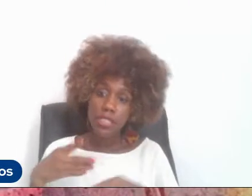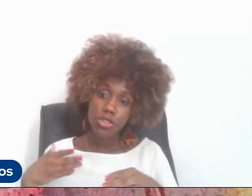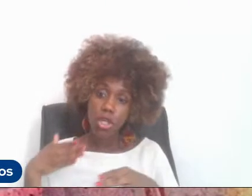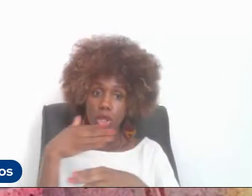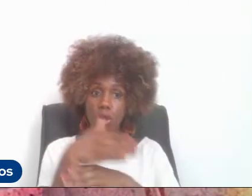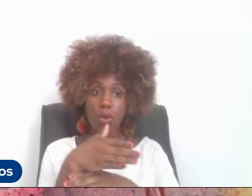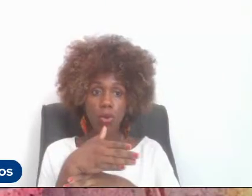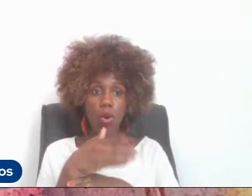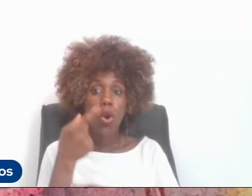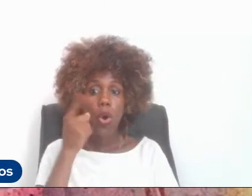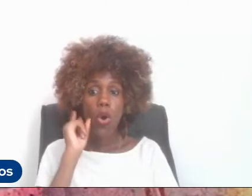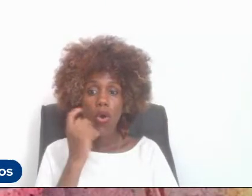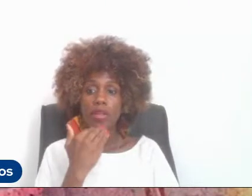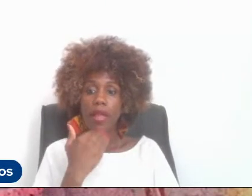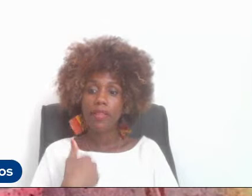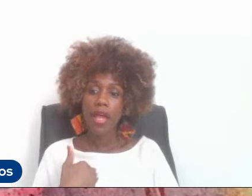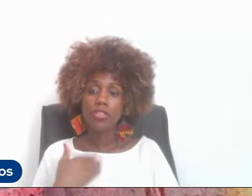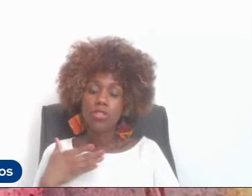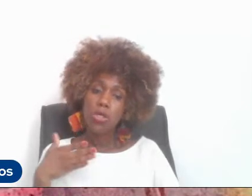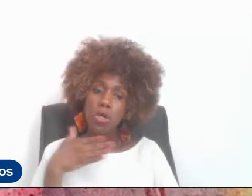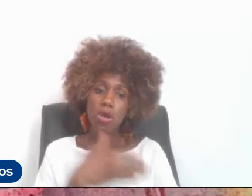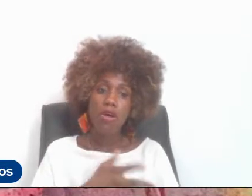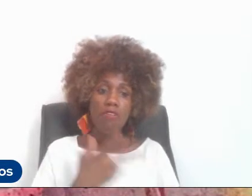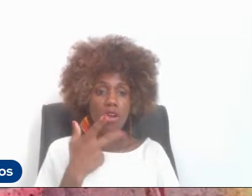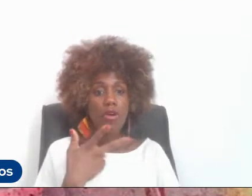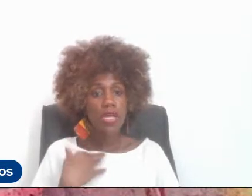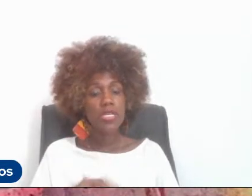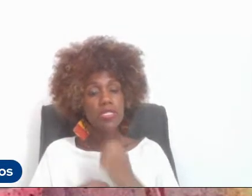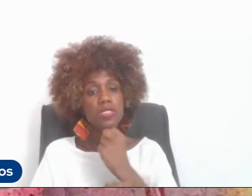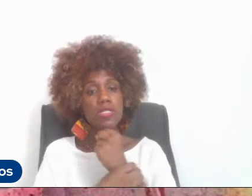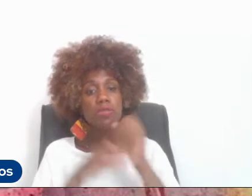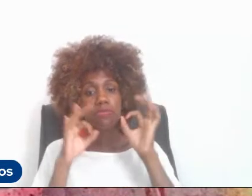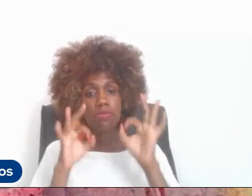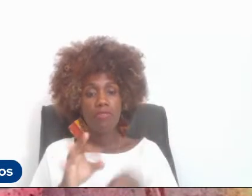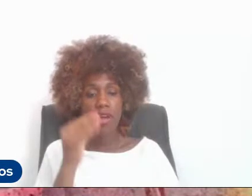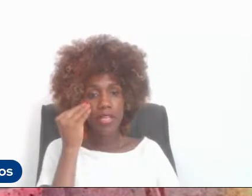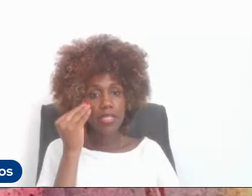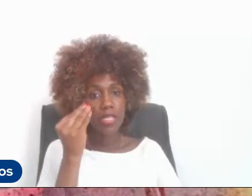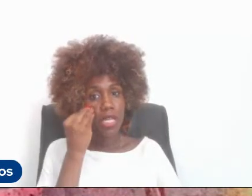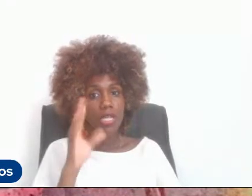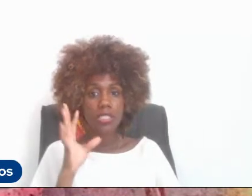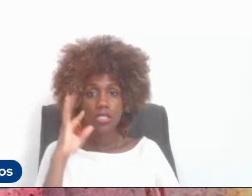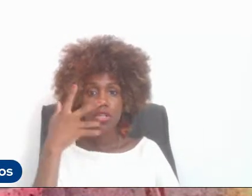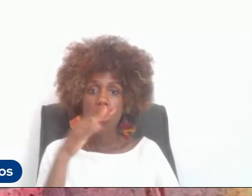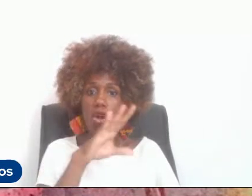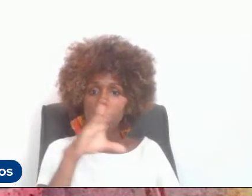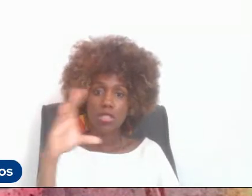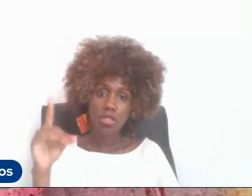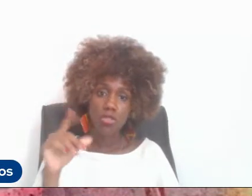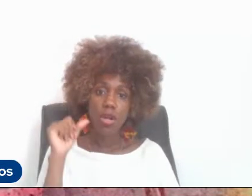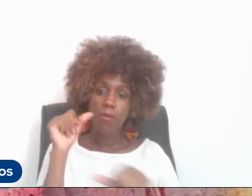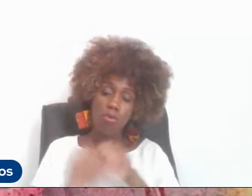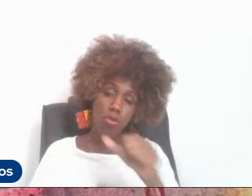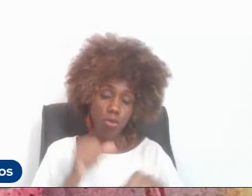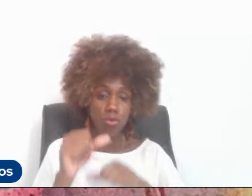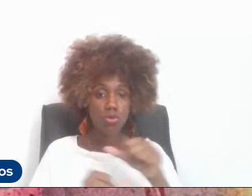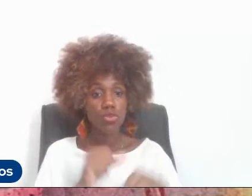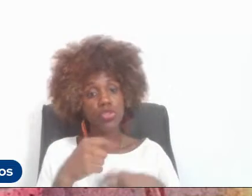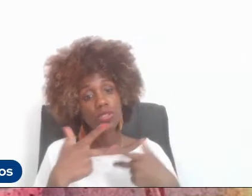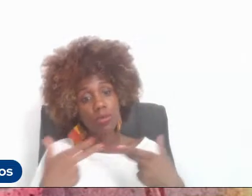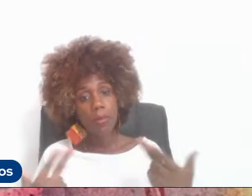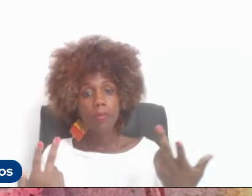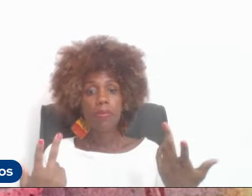Ontem à tarde ela entrou e assegurou que vai tentar fazer com que essa decisão desse coordenador seja revertida e que,